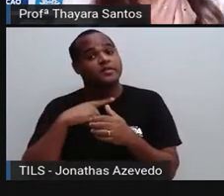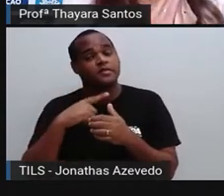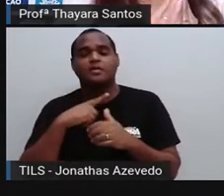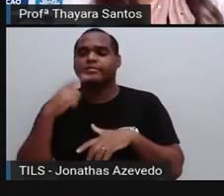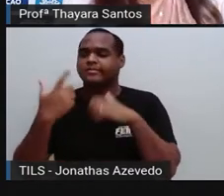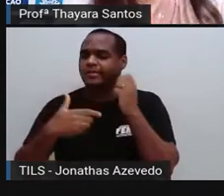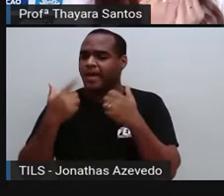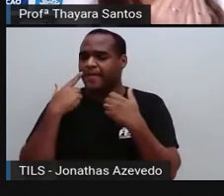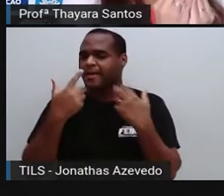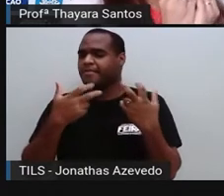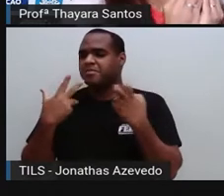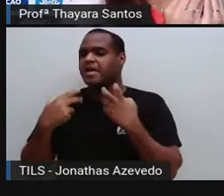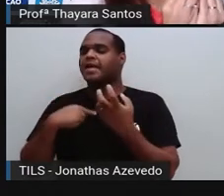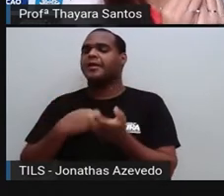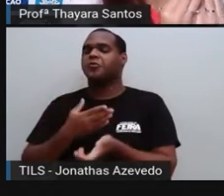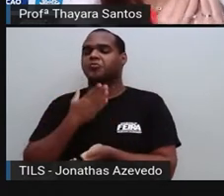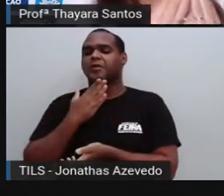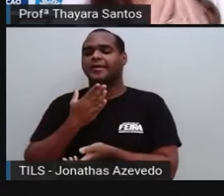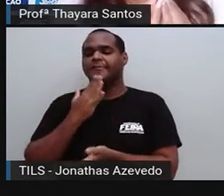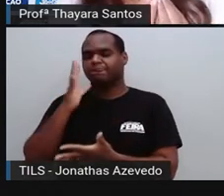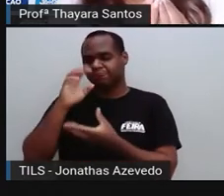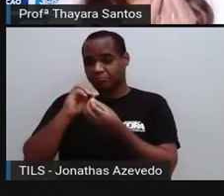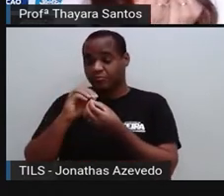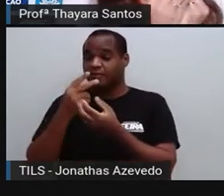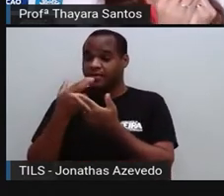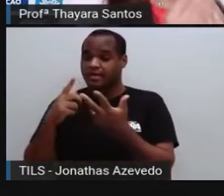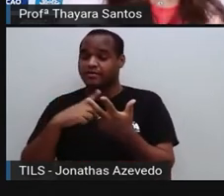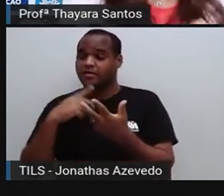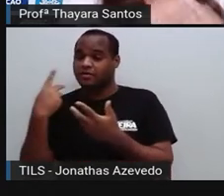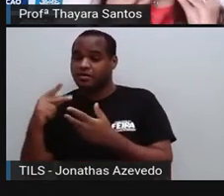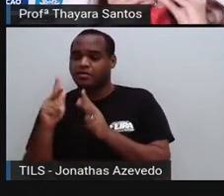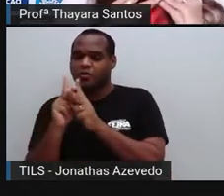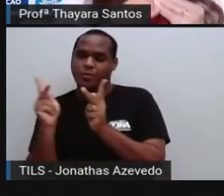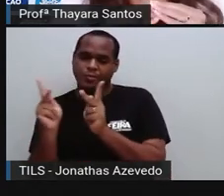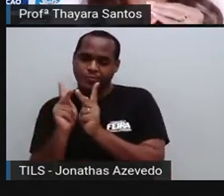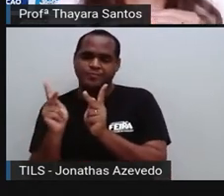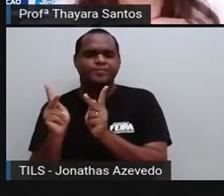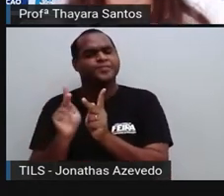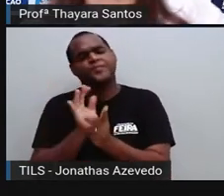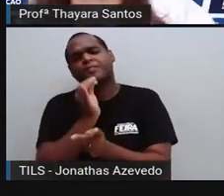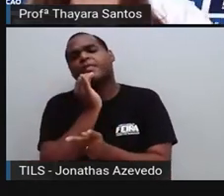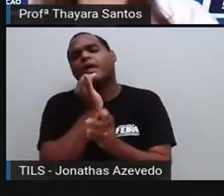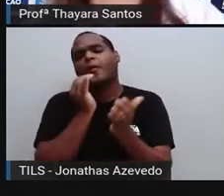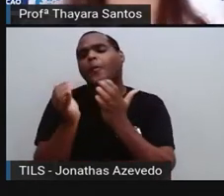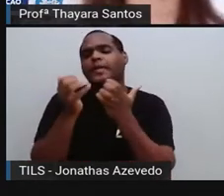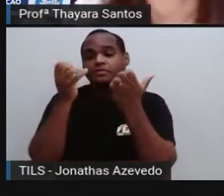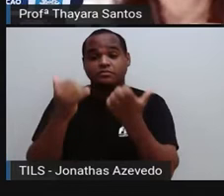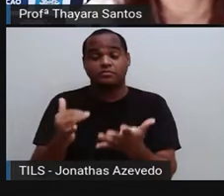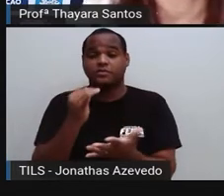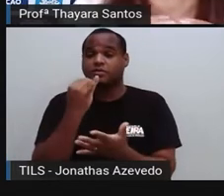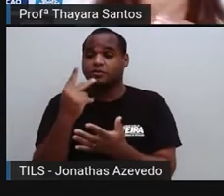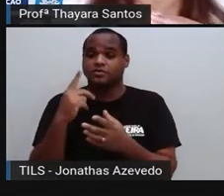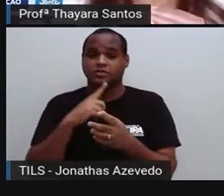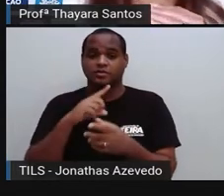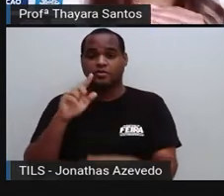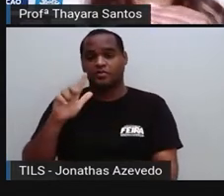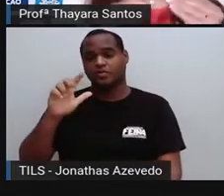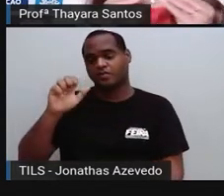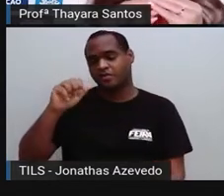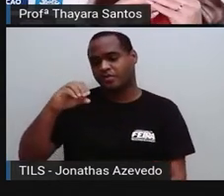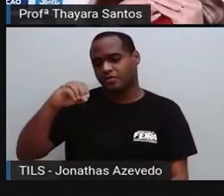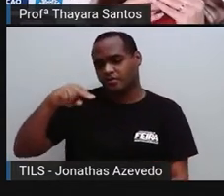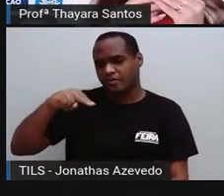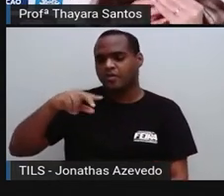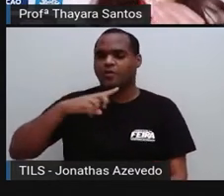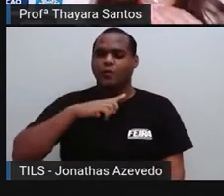que vai conseguir reconhecer aquele tipo de hormônio. Por exemplo, vamos pegar o exemplo do glucagon e da insulina,